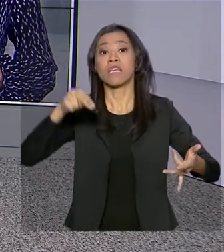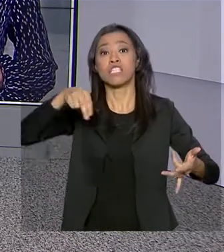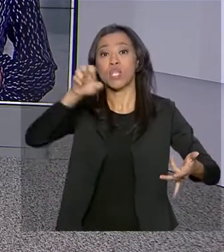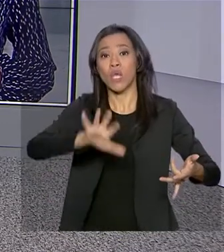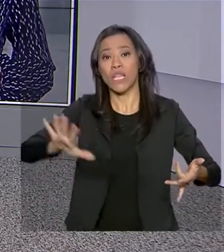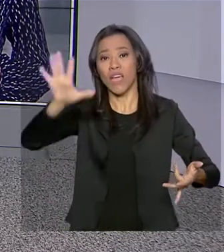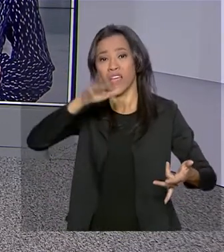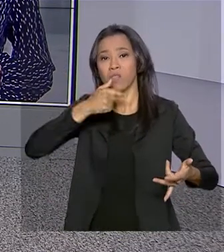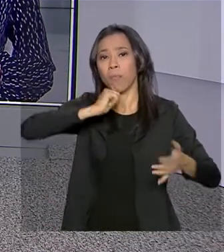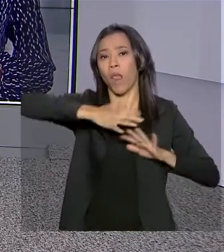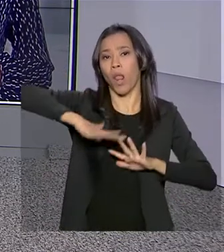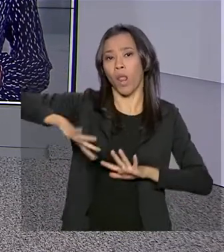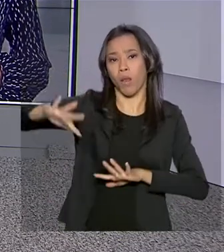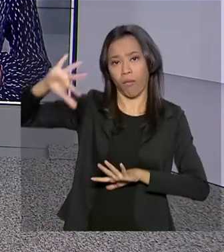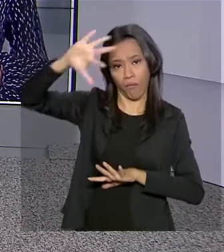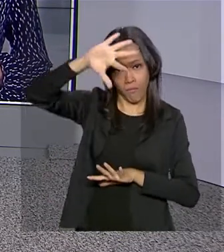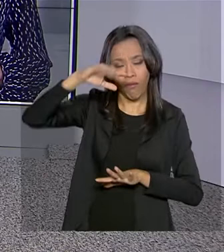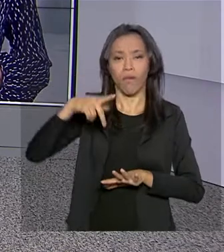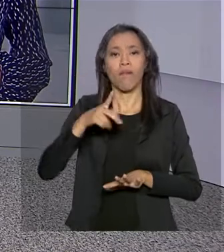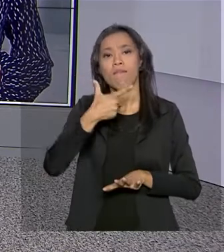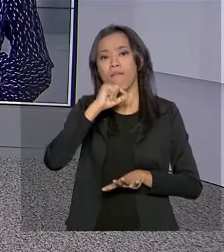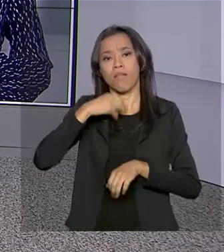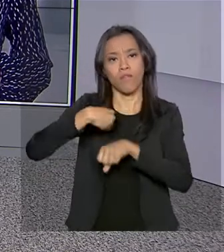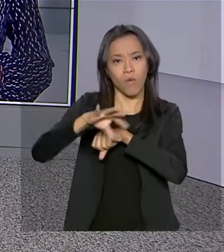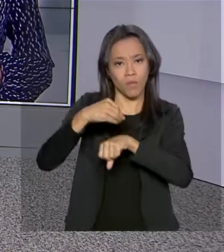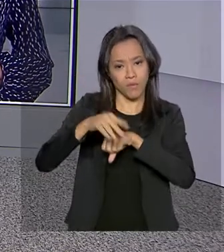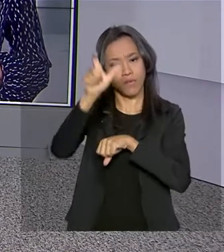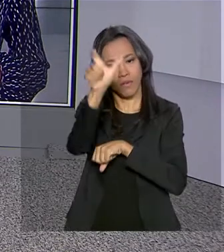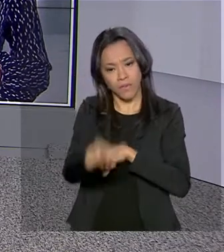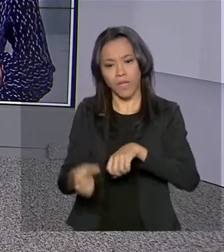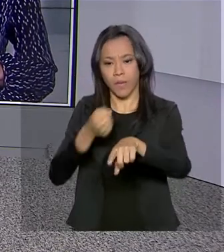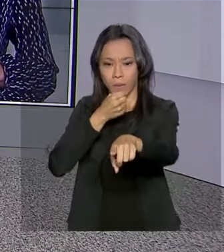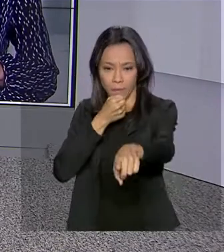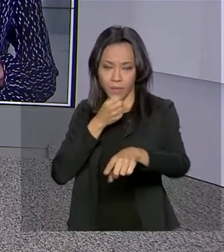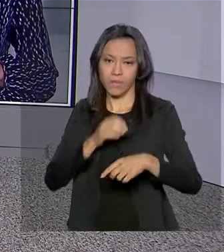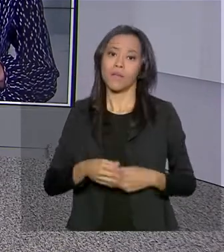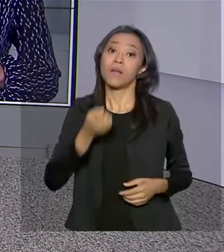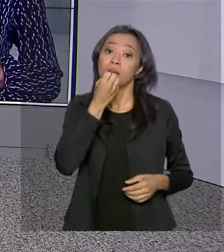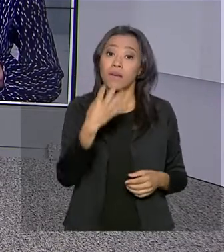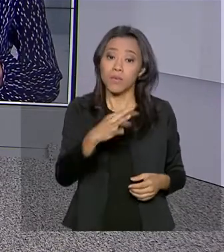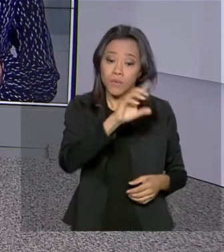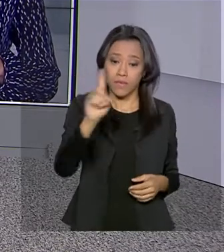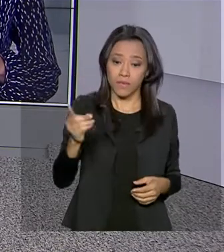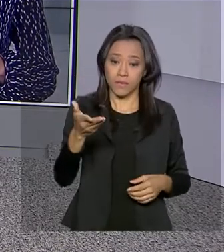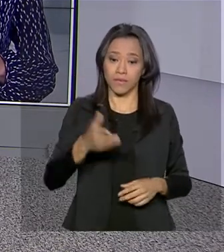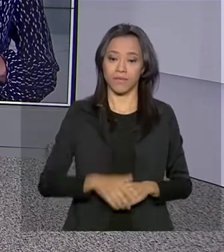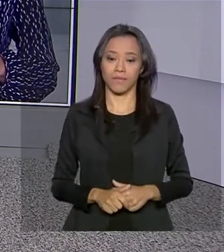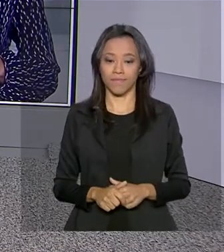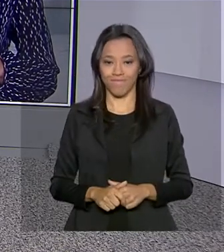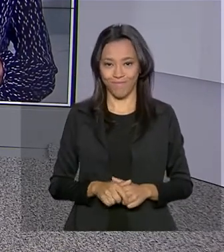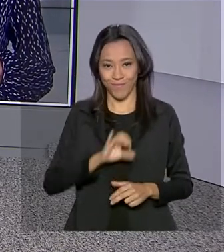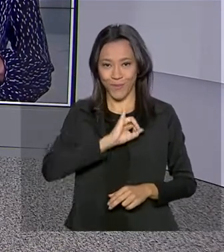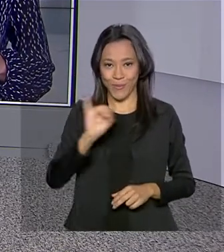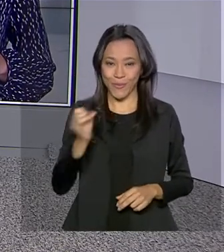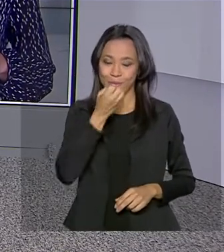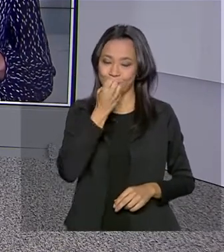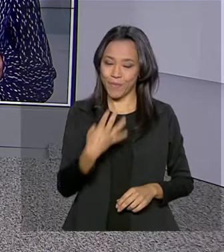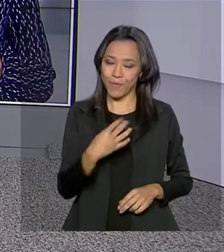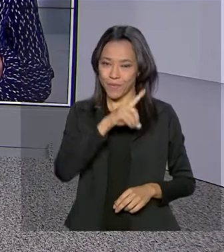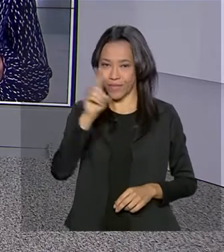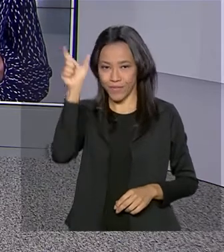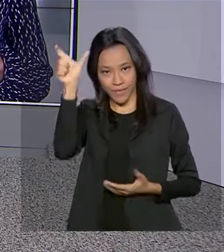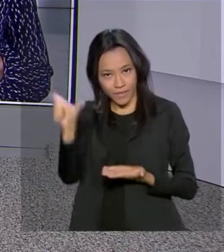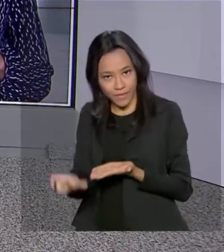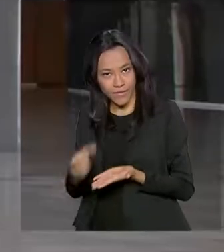Nordeste. Quem tem os detalhes ao vivo é a repórter Daniele Popov. Bom dia, Daniele. Oi, Mara, bom dia para você, bom dia a